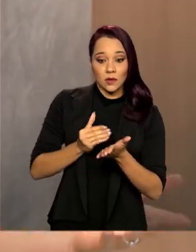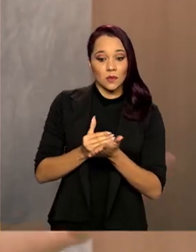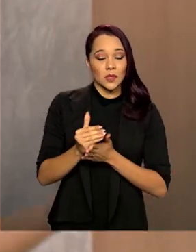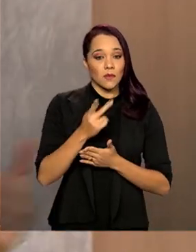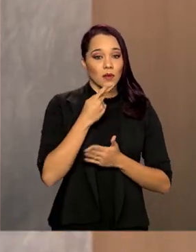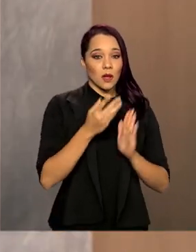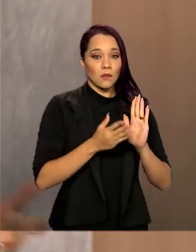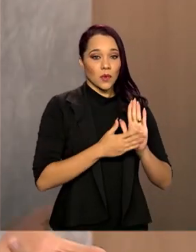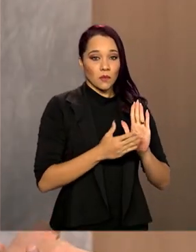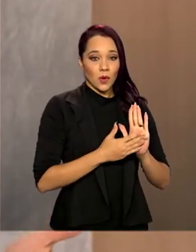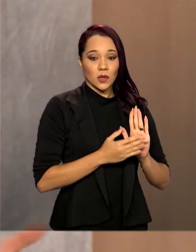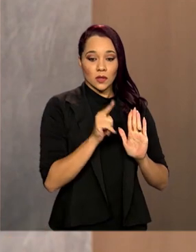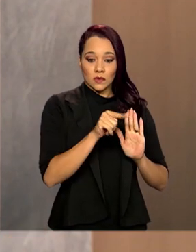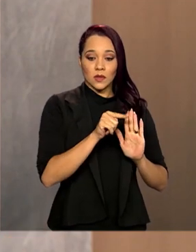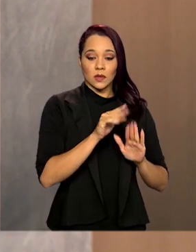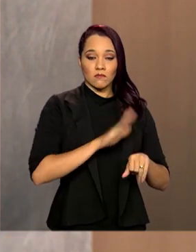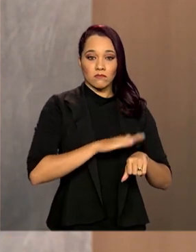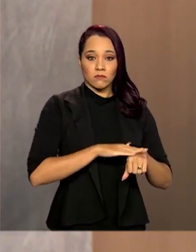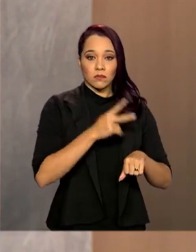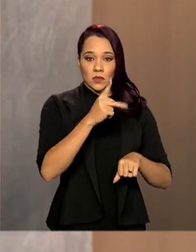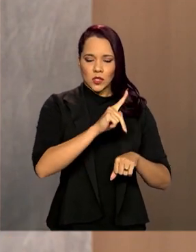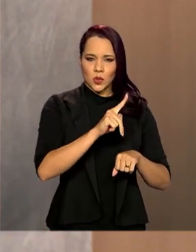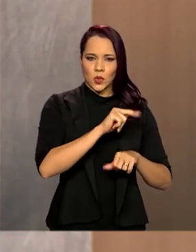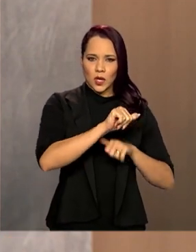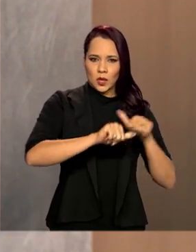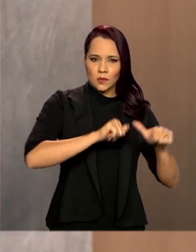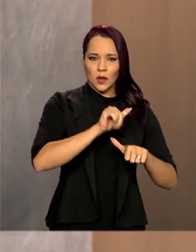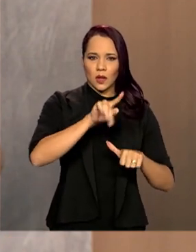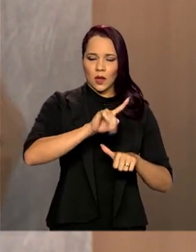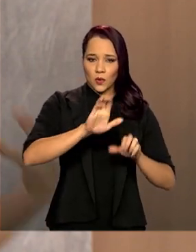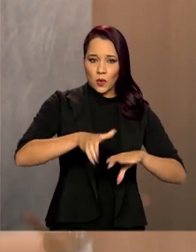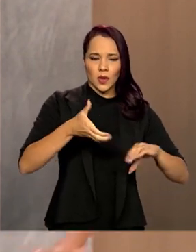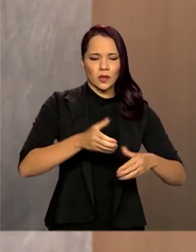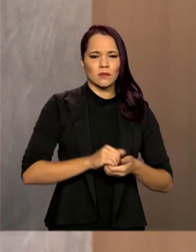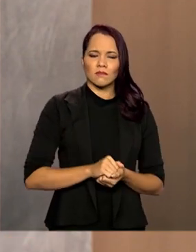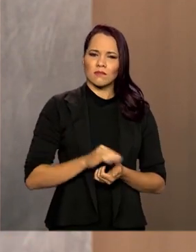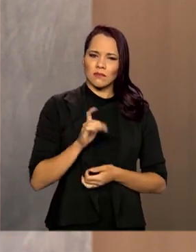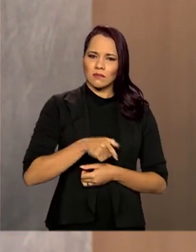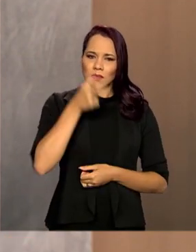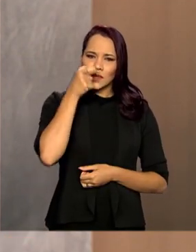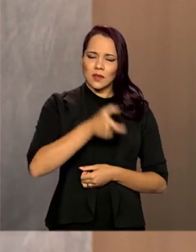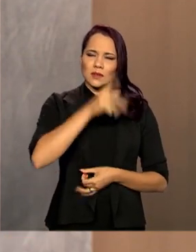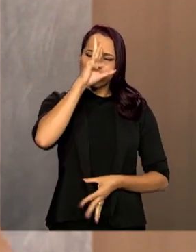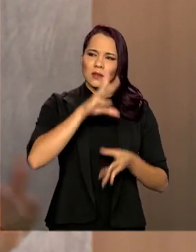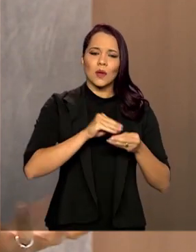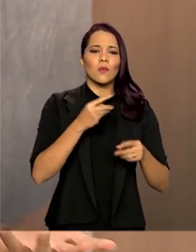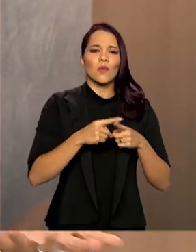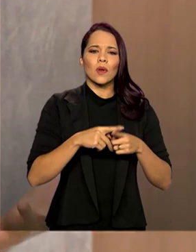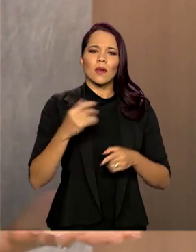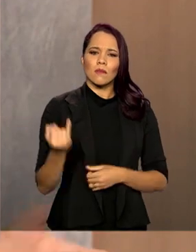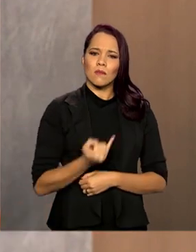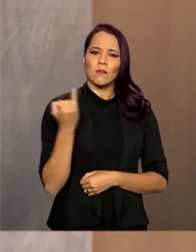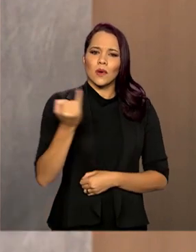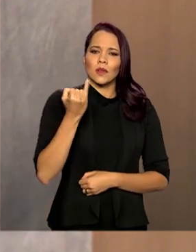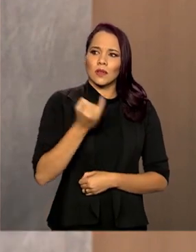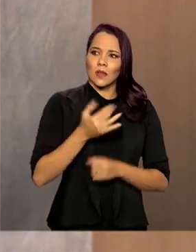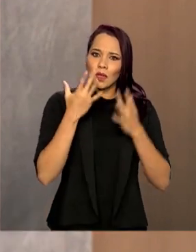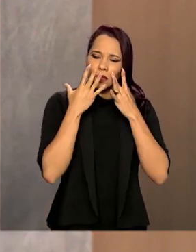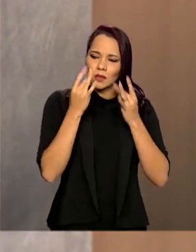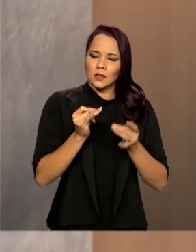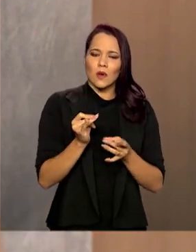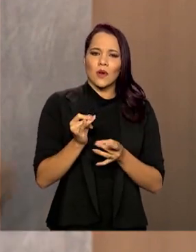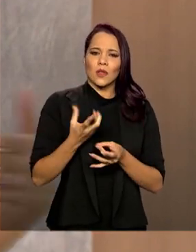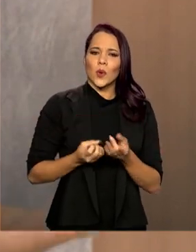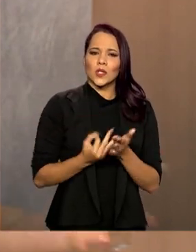proposta que o senhor é autor lá no Congresso sobre Reforma Tributária, seria interessante a gente entender por que é importante prestar atenção na carga